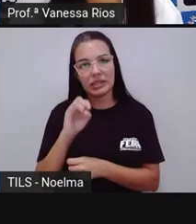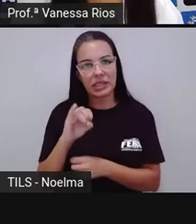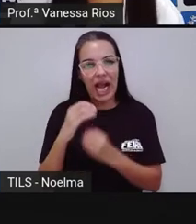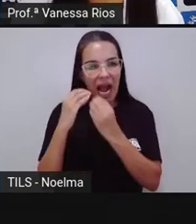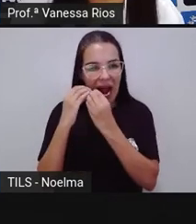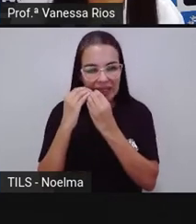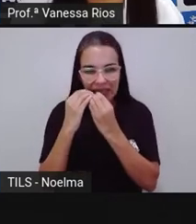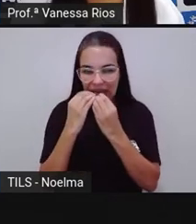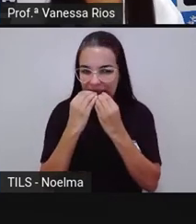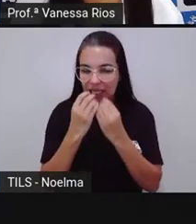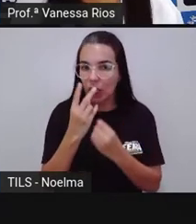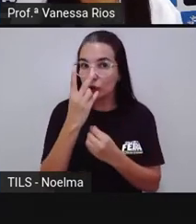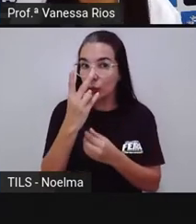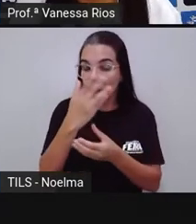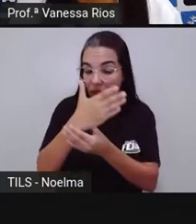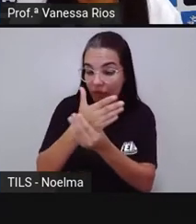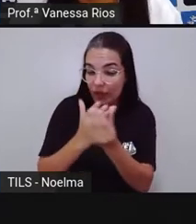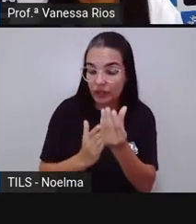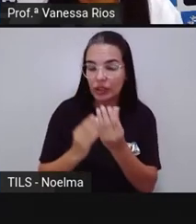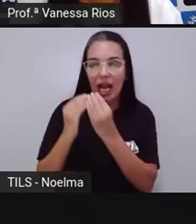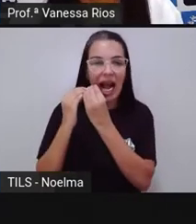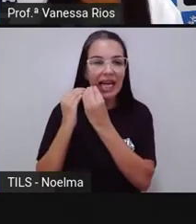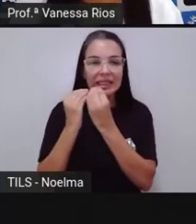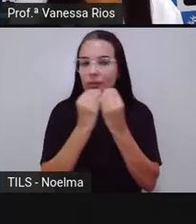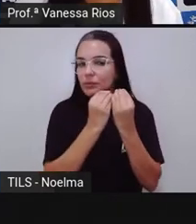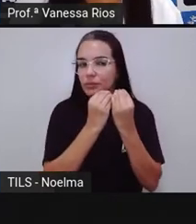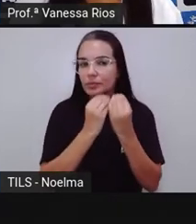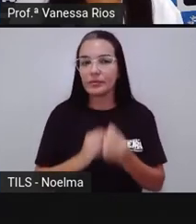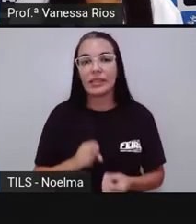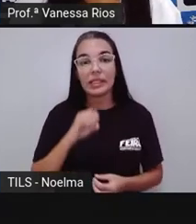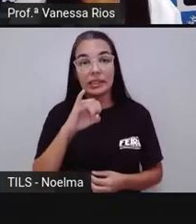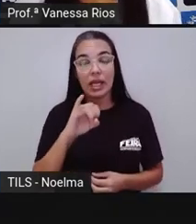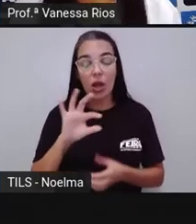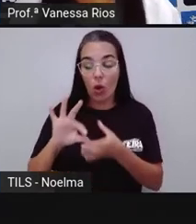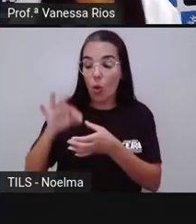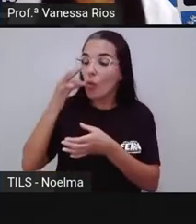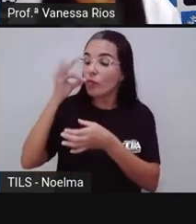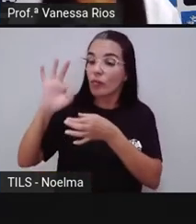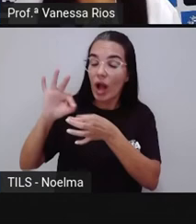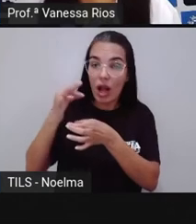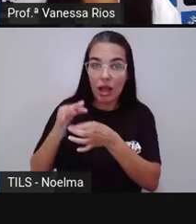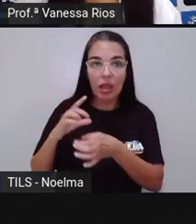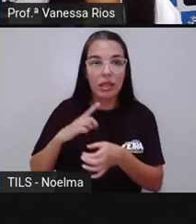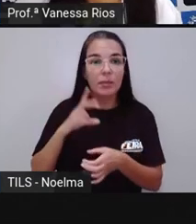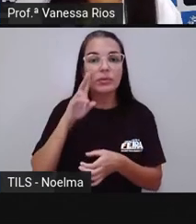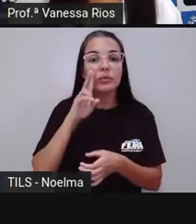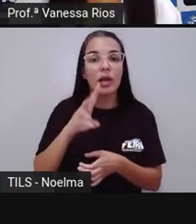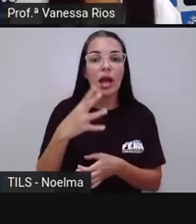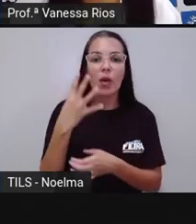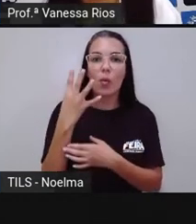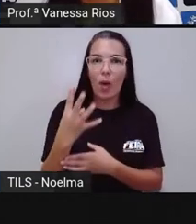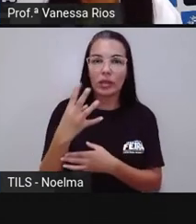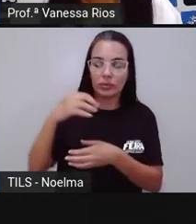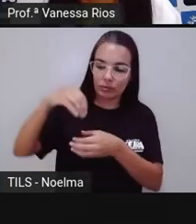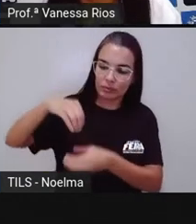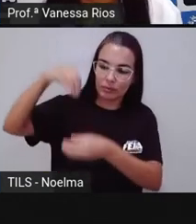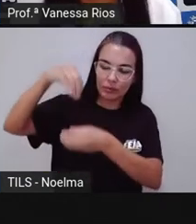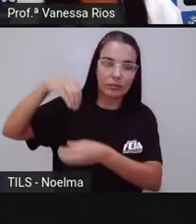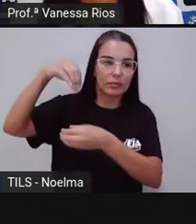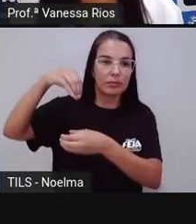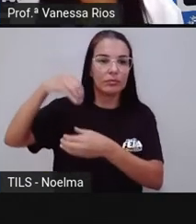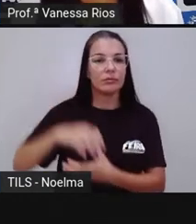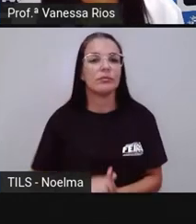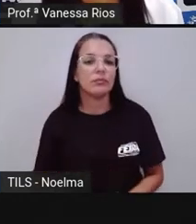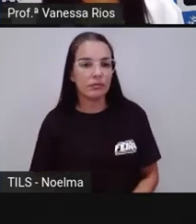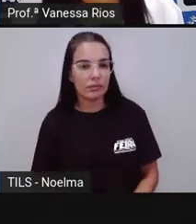a gente também visualiza aí dois pedaços de melancia. E em um quilo de uva, nós visualizamos quatro caixas de uva.